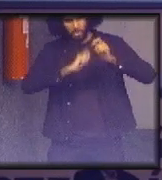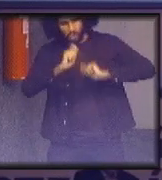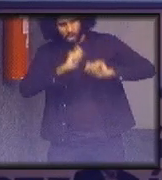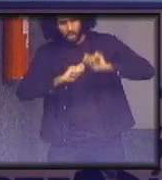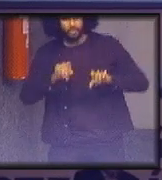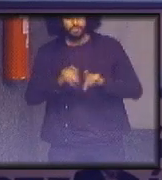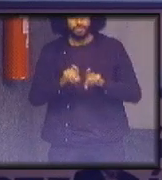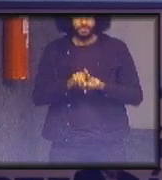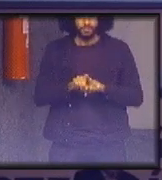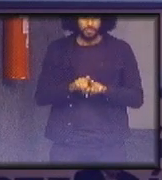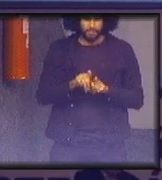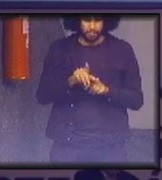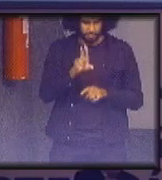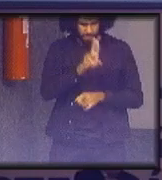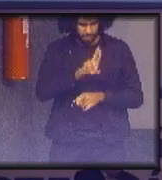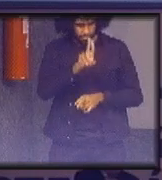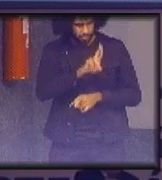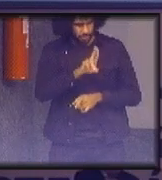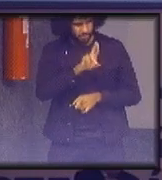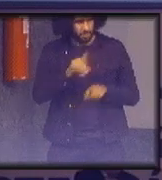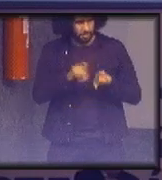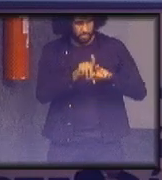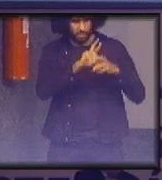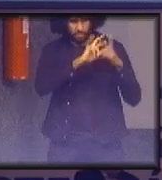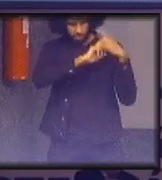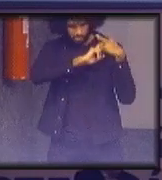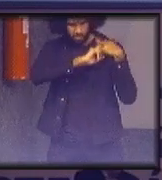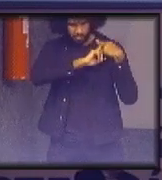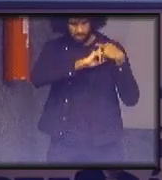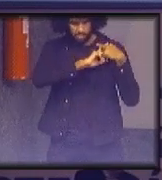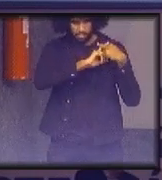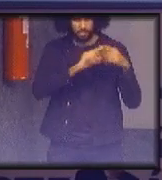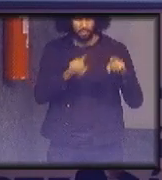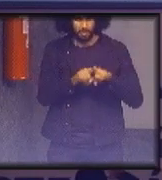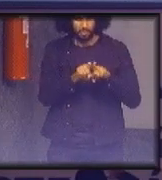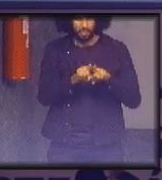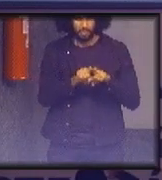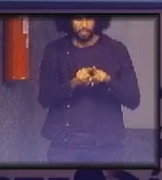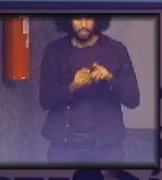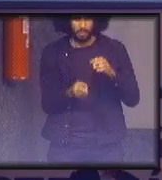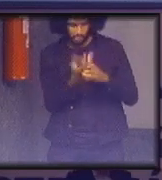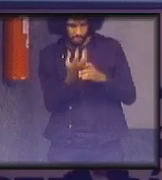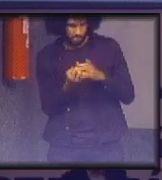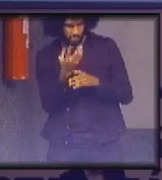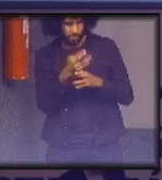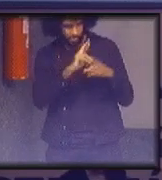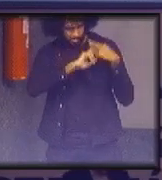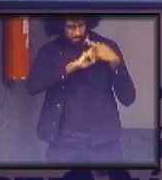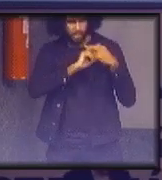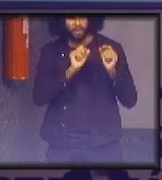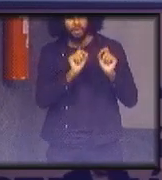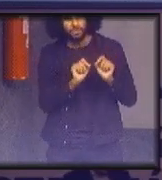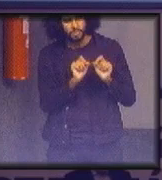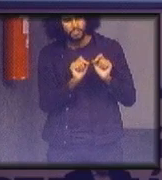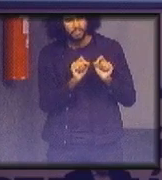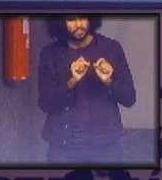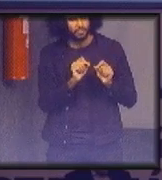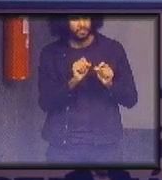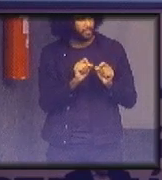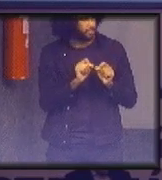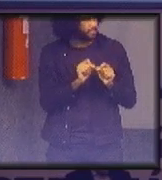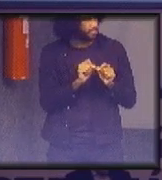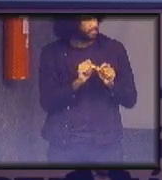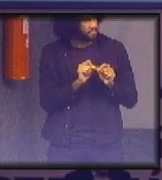consumo e produção responsável consumo e produção responsável é eu ter plena